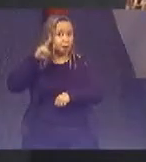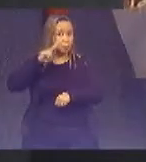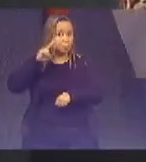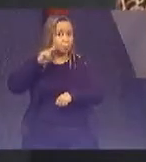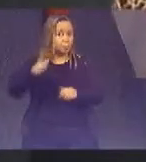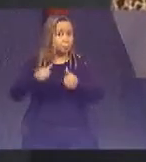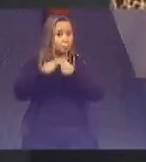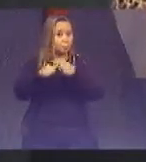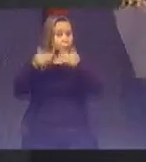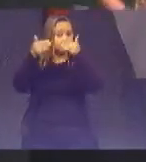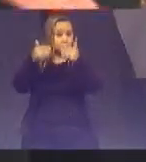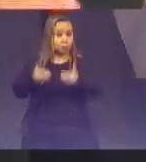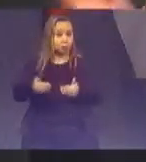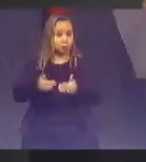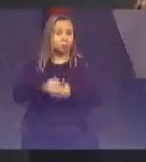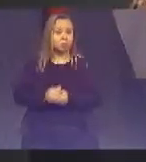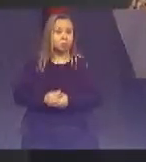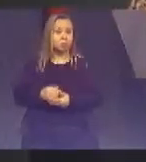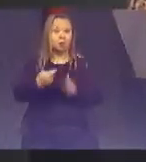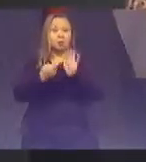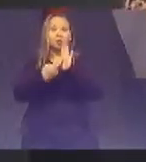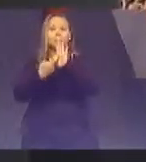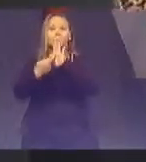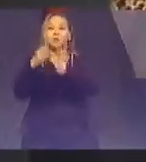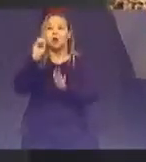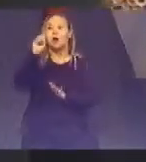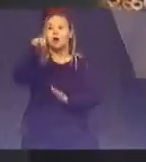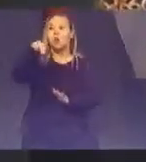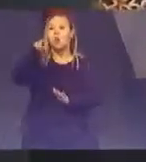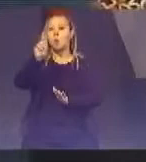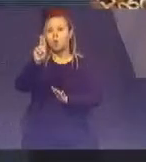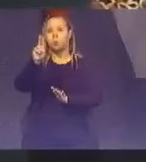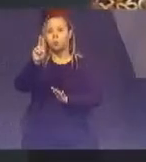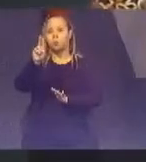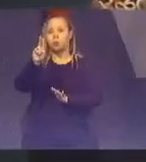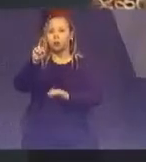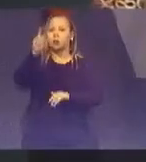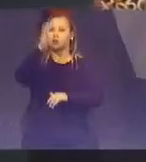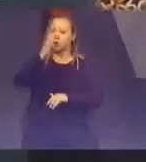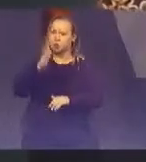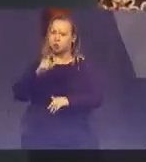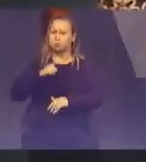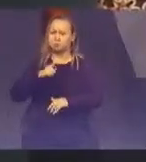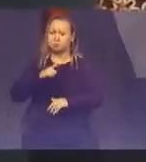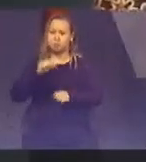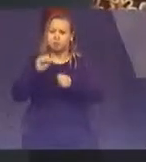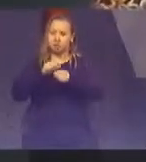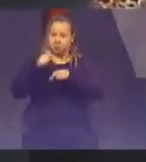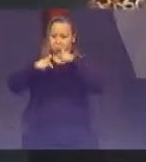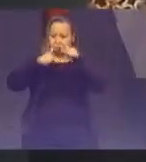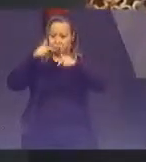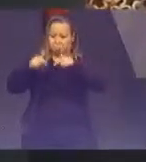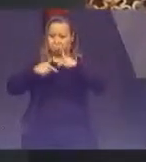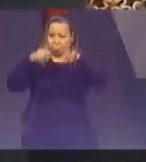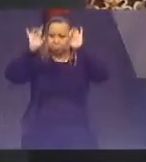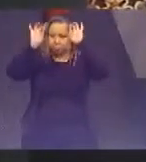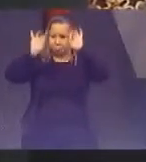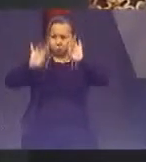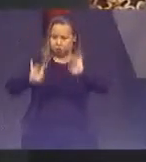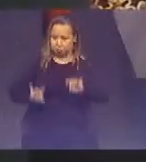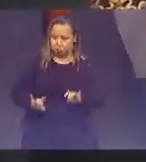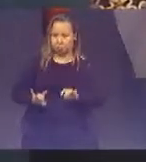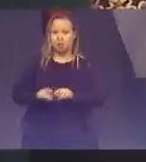diante da representante da ONU Ambiente no Brasil, Denise Amur, que tem feito um trabalho extraordinário, do deputado